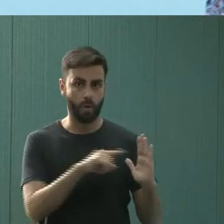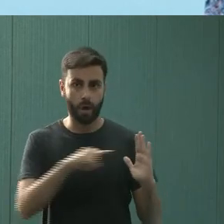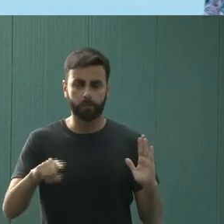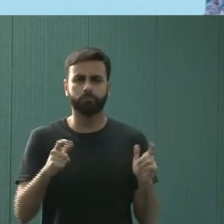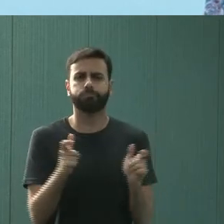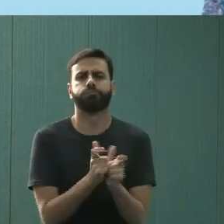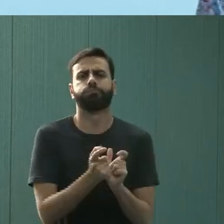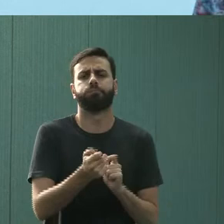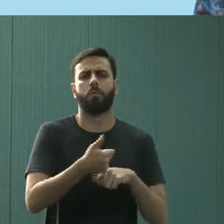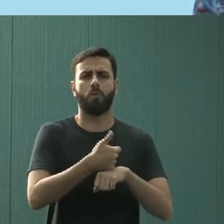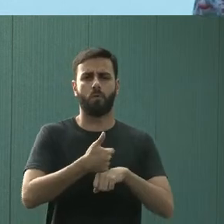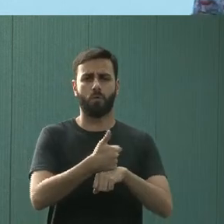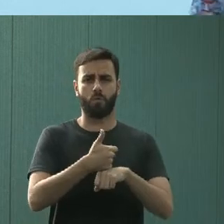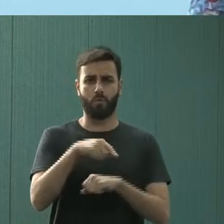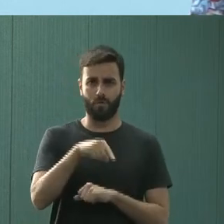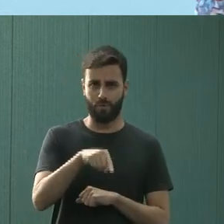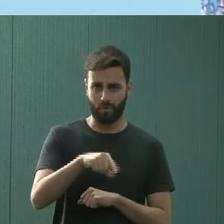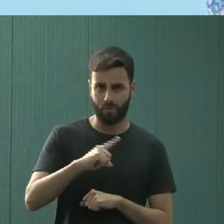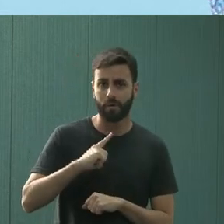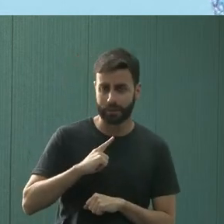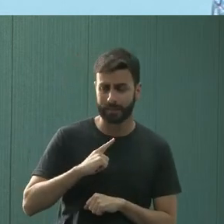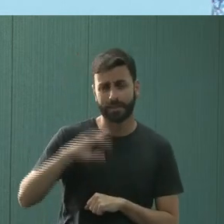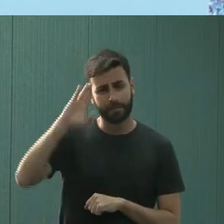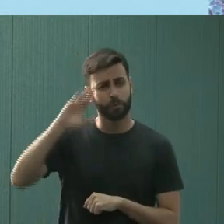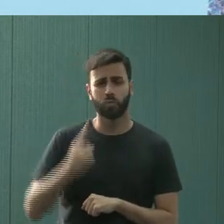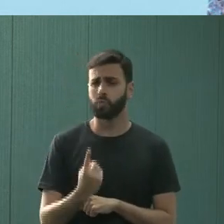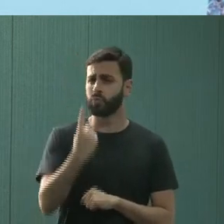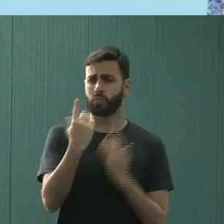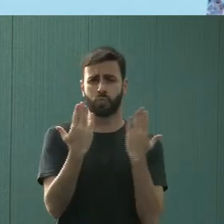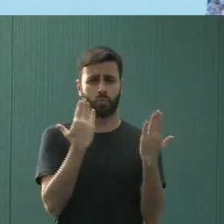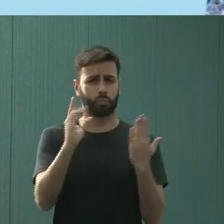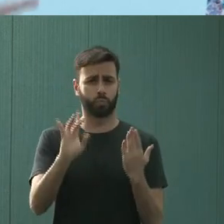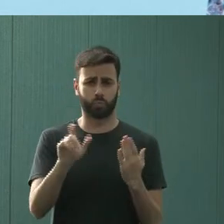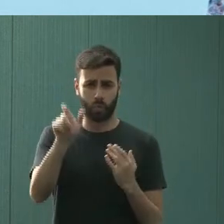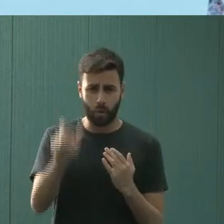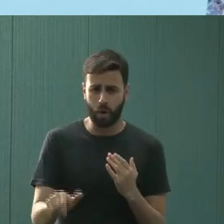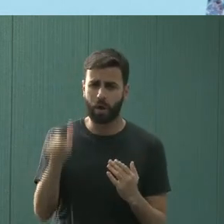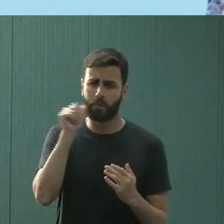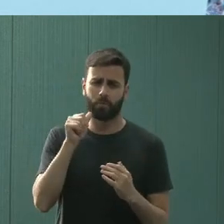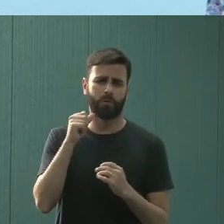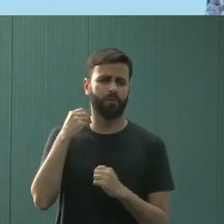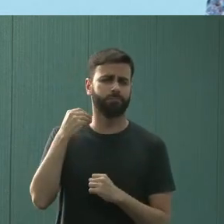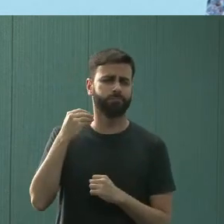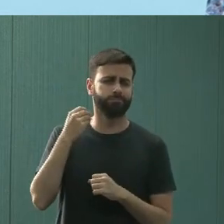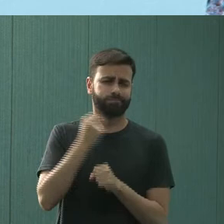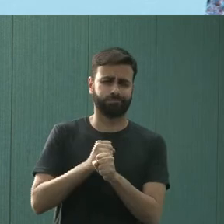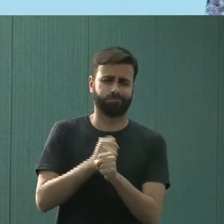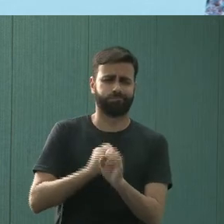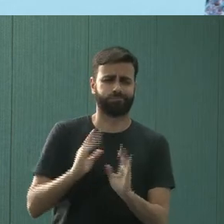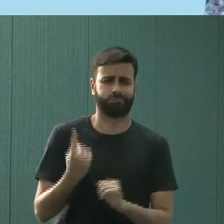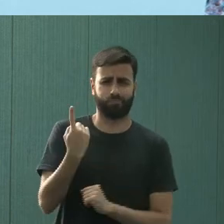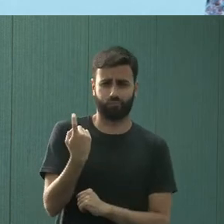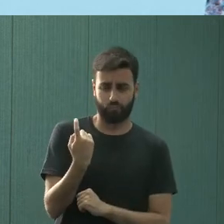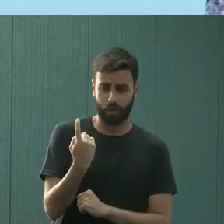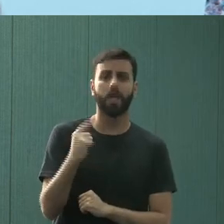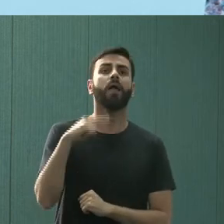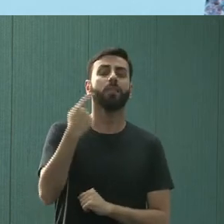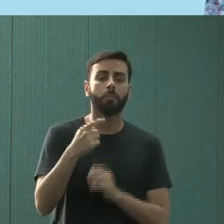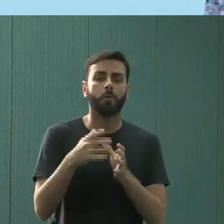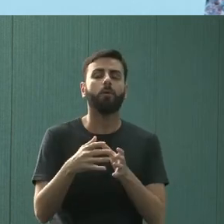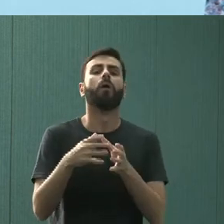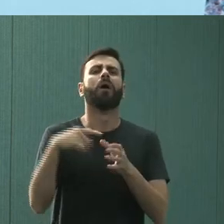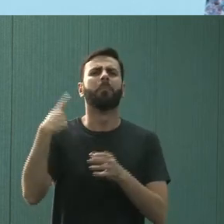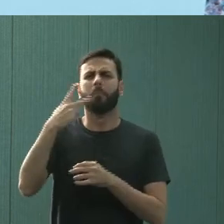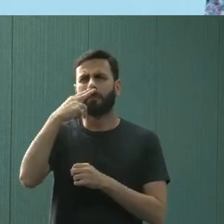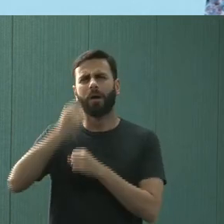ainda muito reduzida. Inicialmente uma psicóloga, a Carmen, por grande parte do tempo, e depois, eu